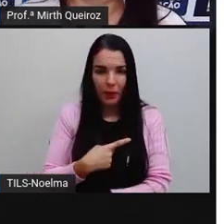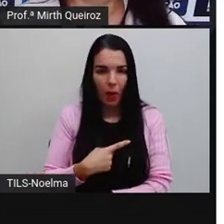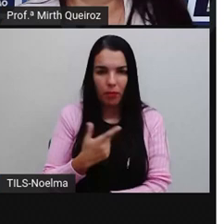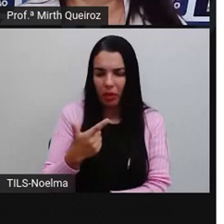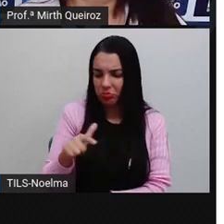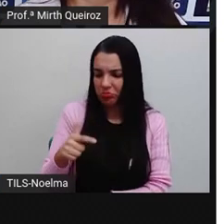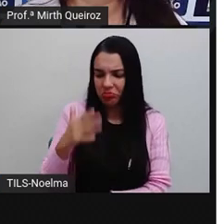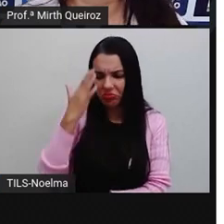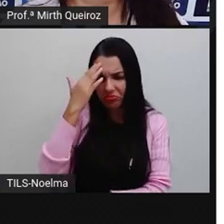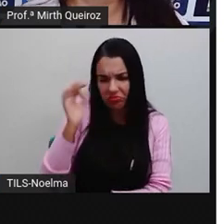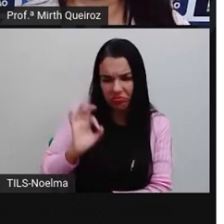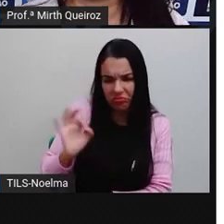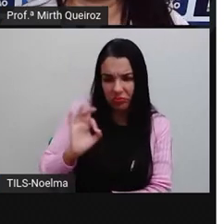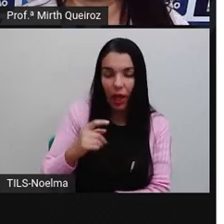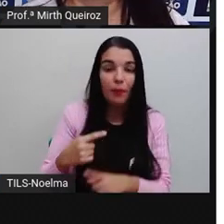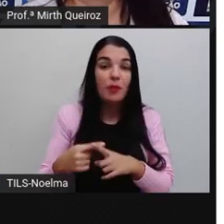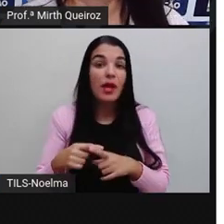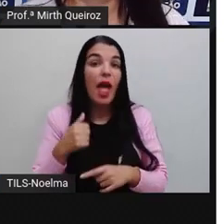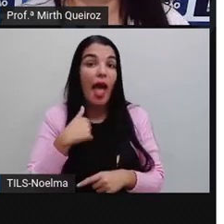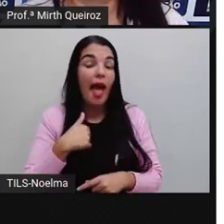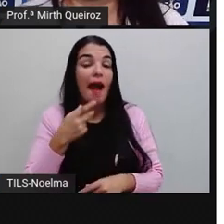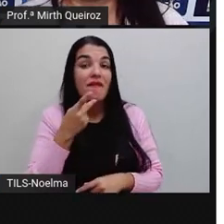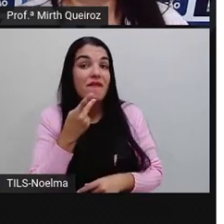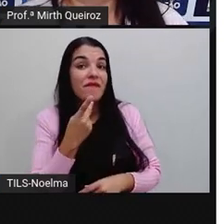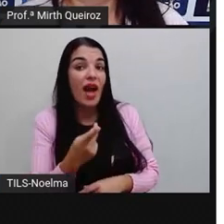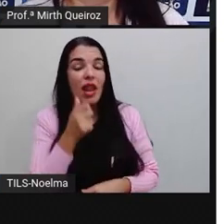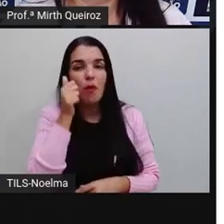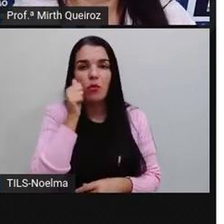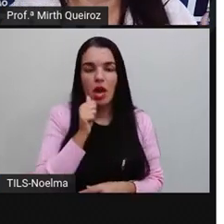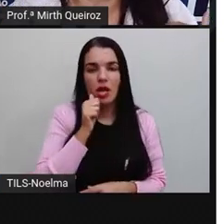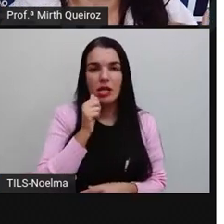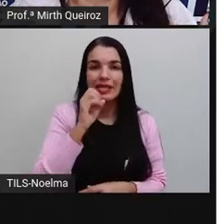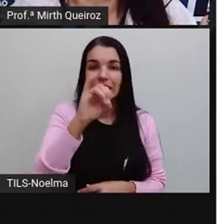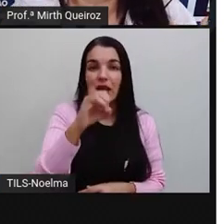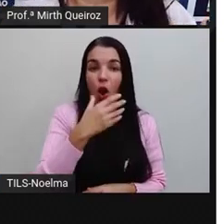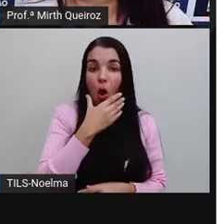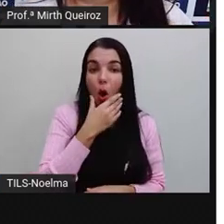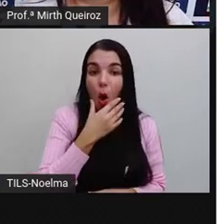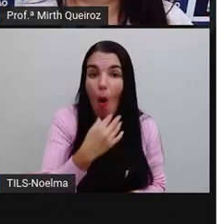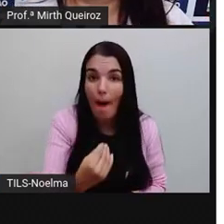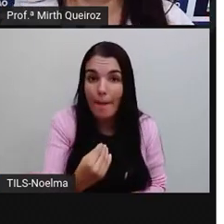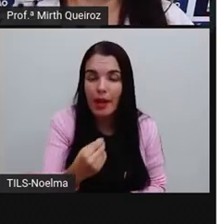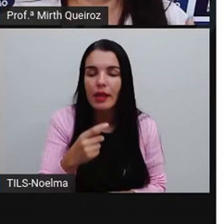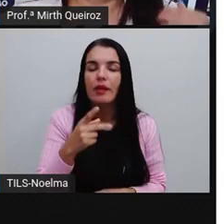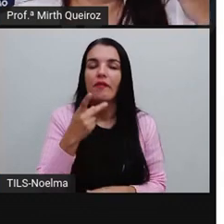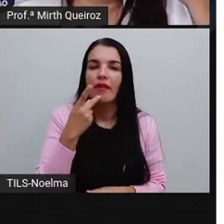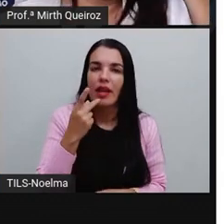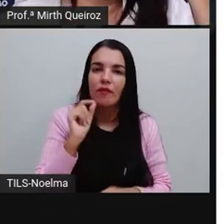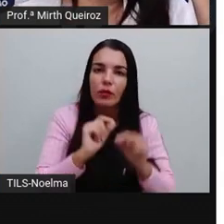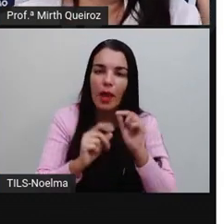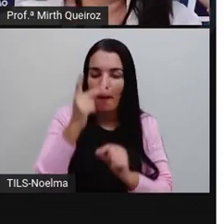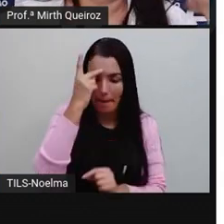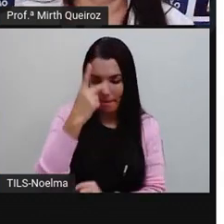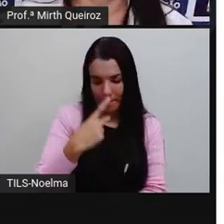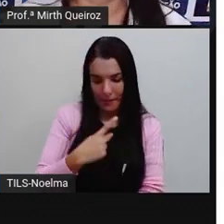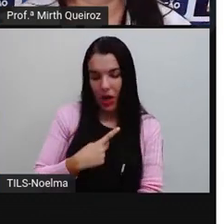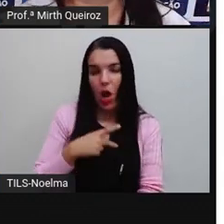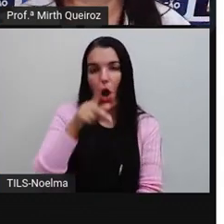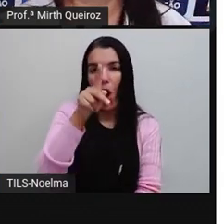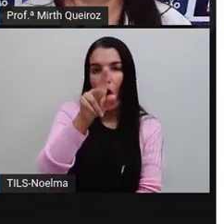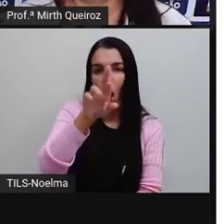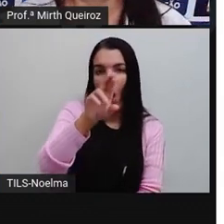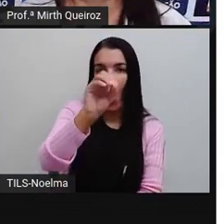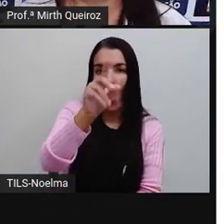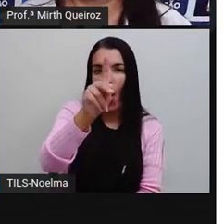sei disso? Porque eu sou mulher. Se fosse um homem, diria eu próprio não sei disso. Da mesma forma aí, essa